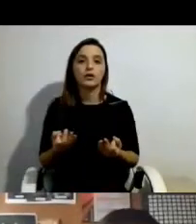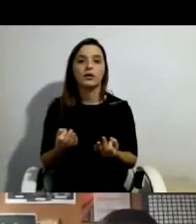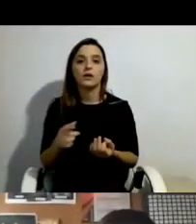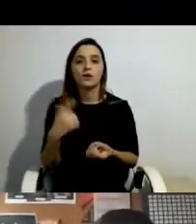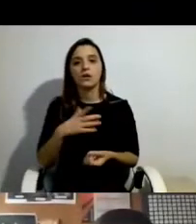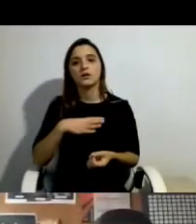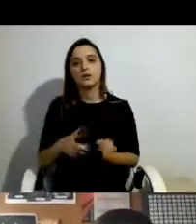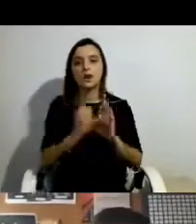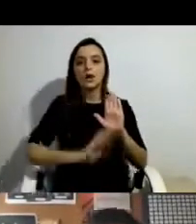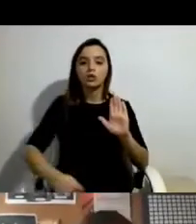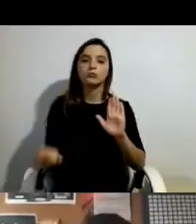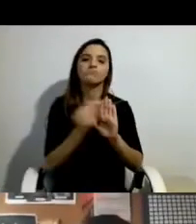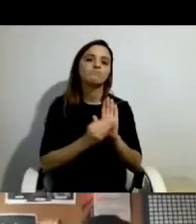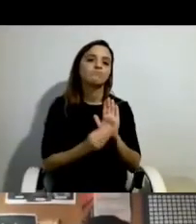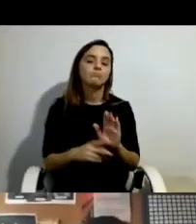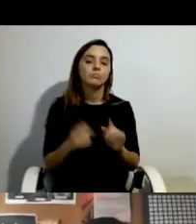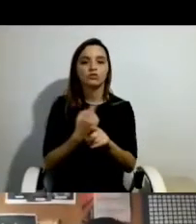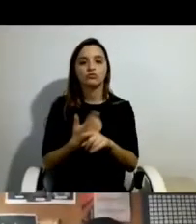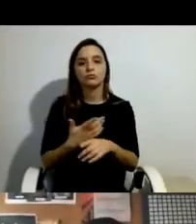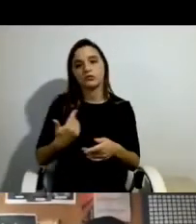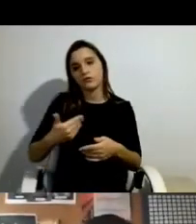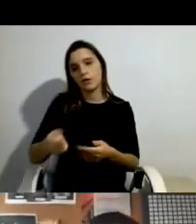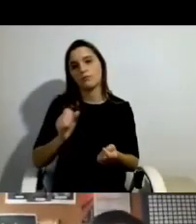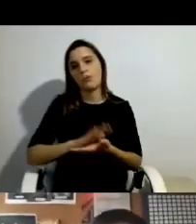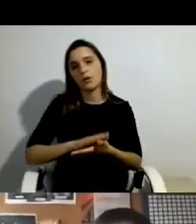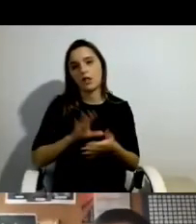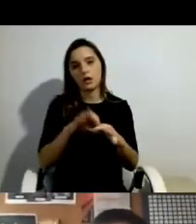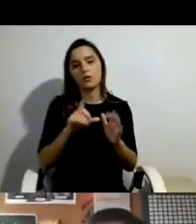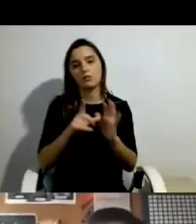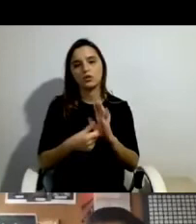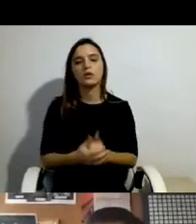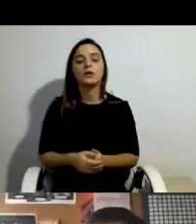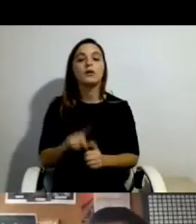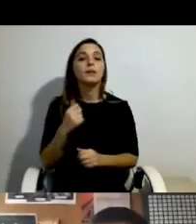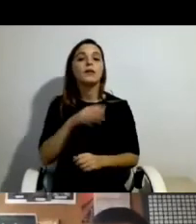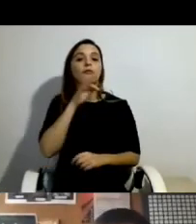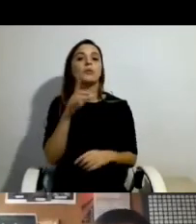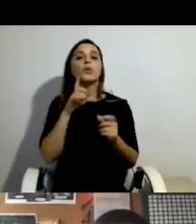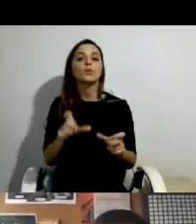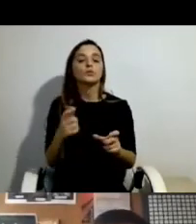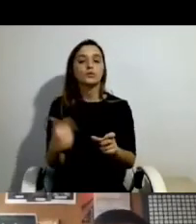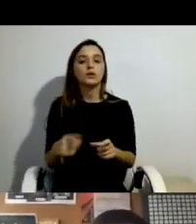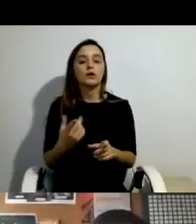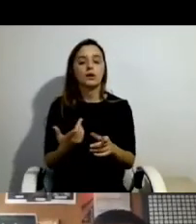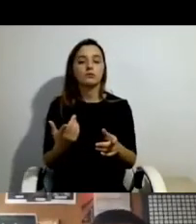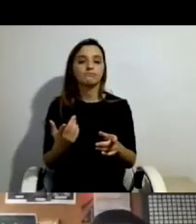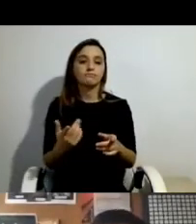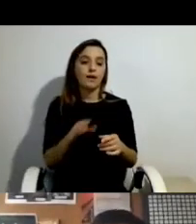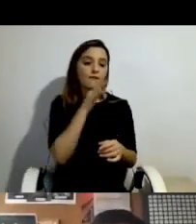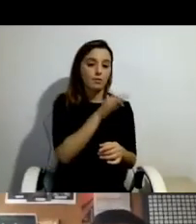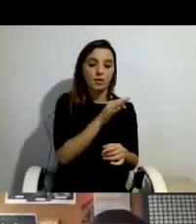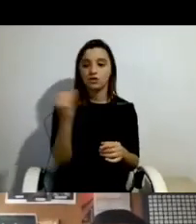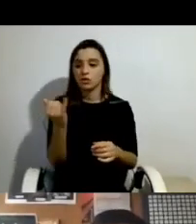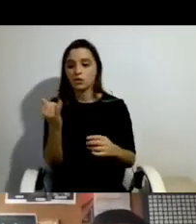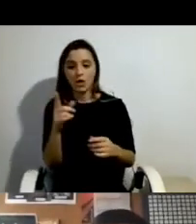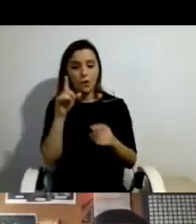relatório e nas publicações que vamos ter do projeto. E, portanto, há aqui um controle familiar que se cruza com o institucional e este aqui